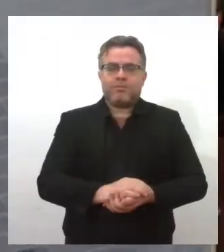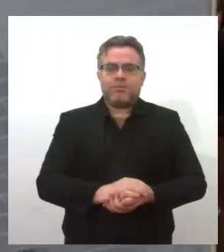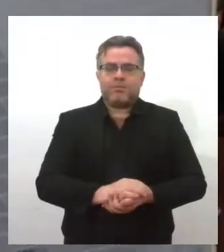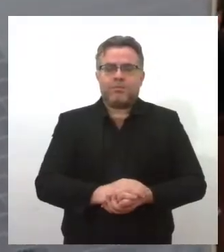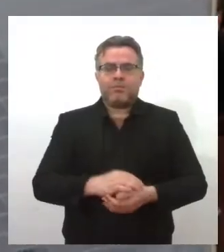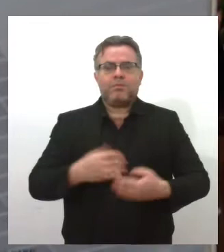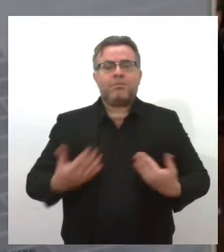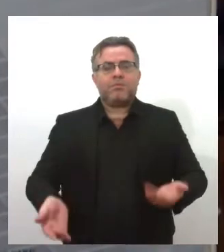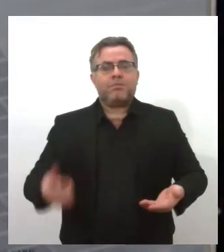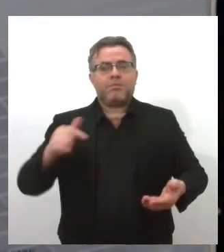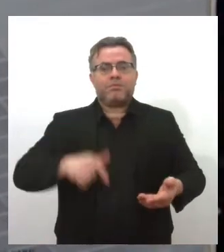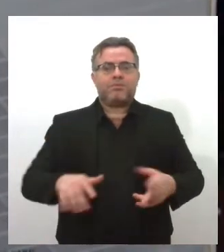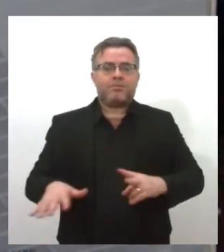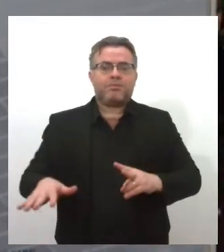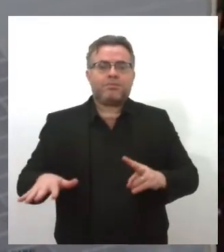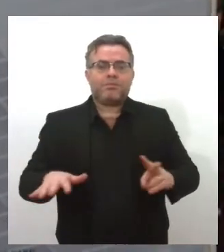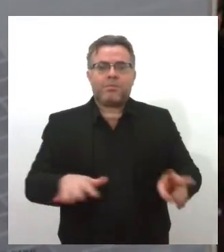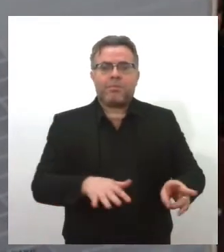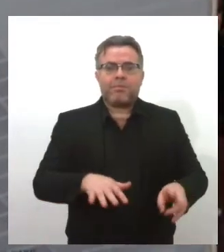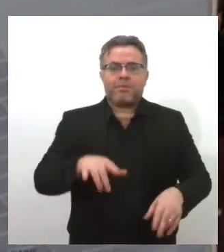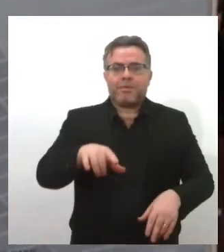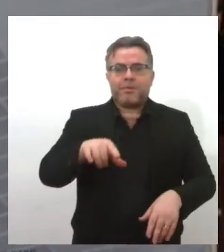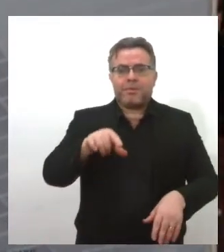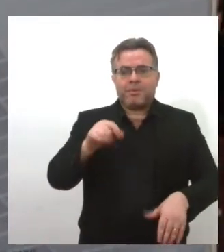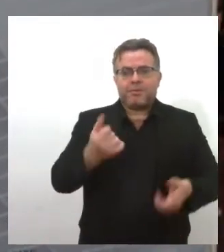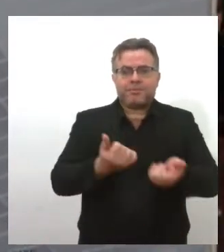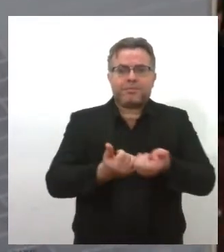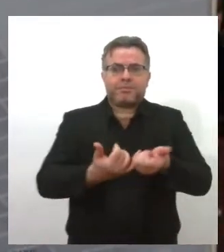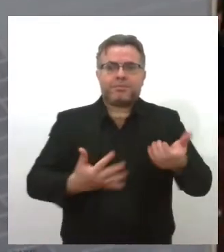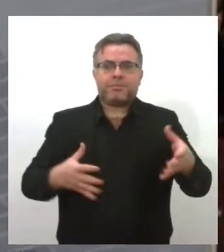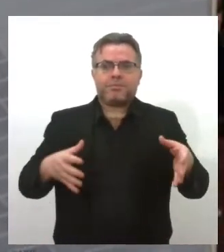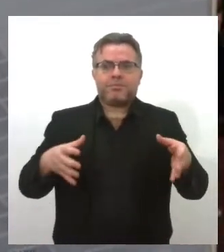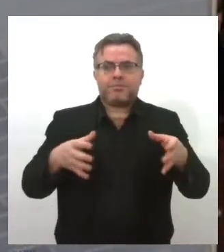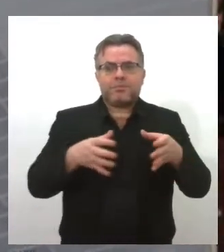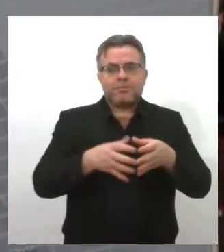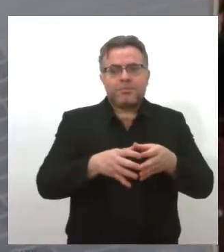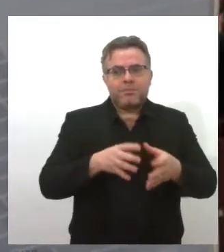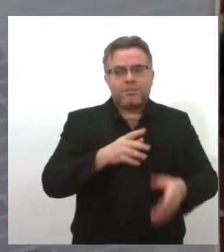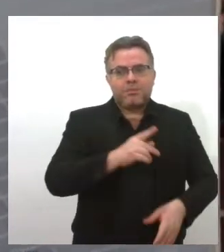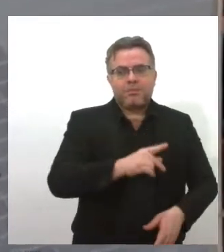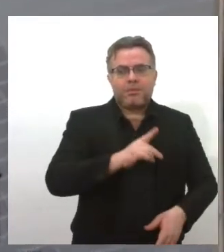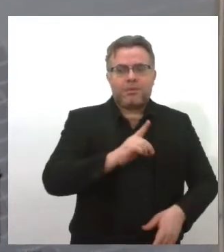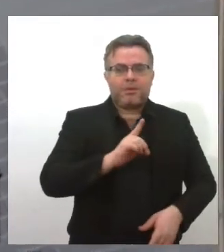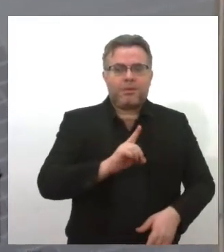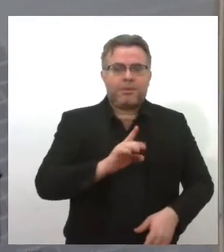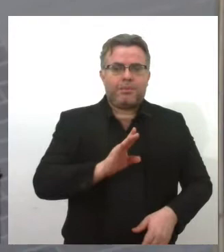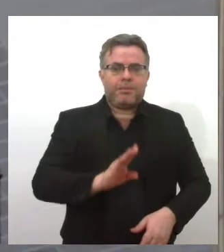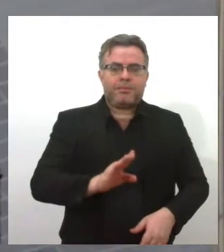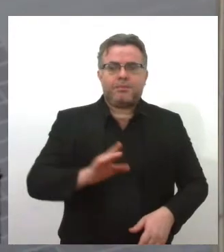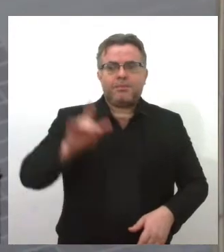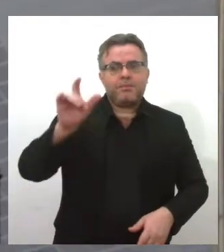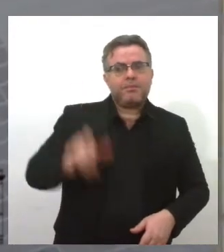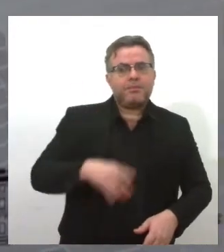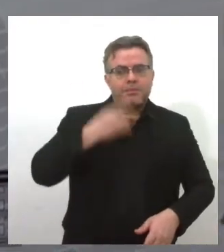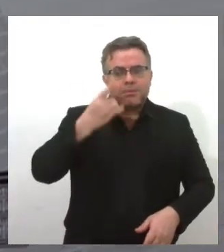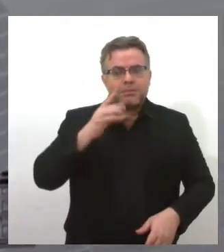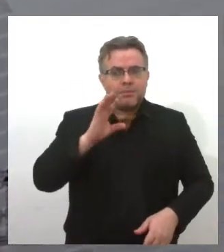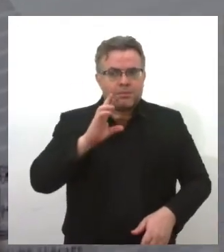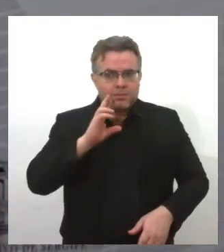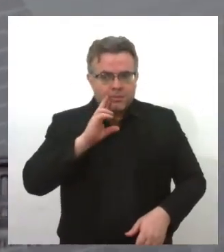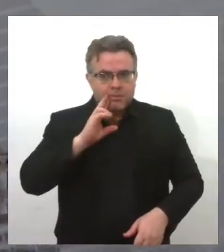Esta semana foi eleita a nova executiva nacional do PTB. E dentre os nomes está um deputado estadual sergipano,